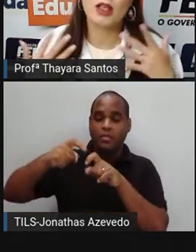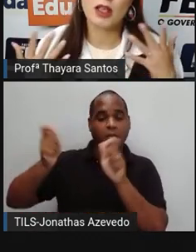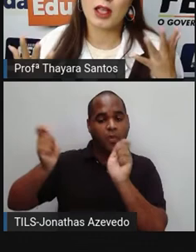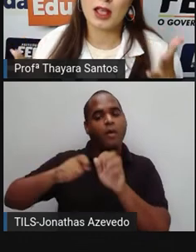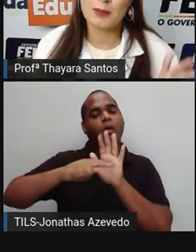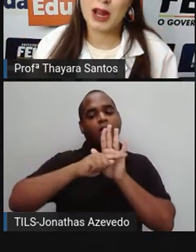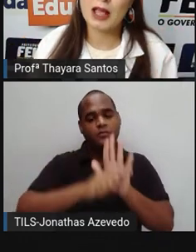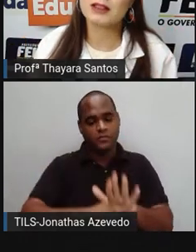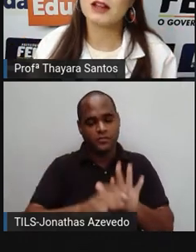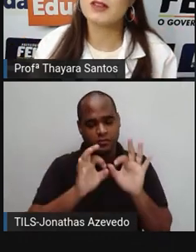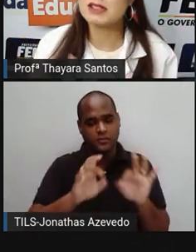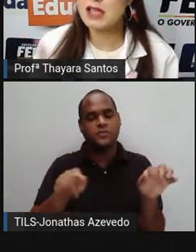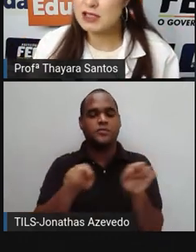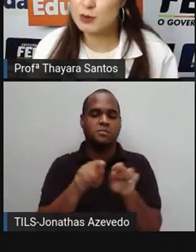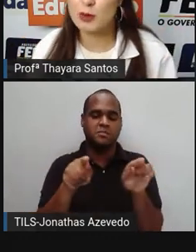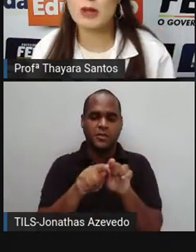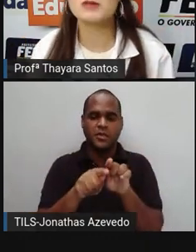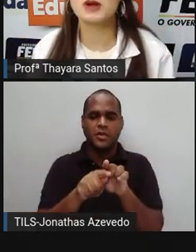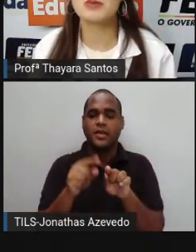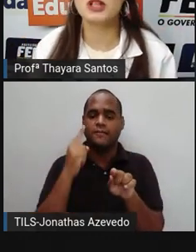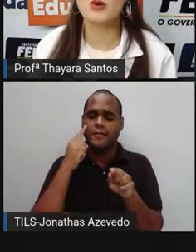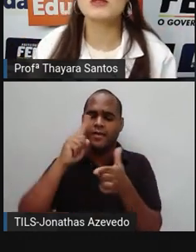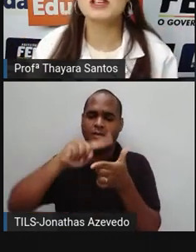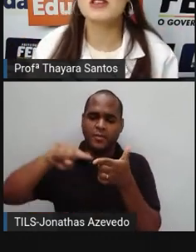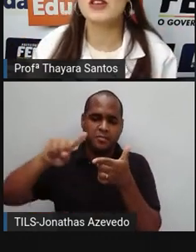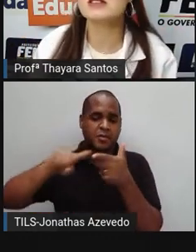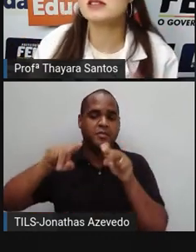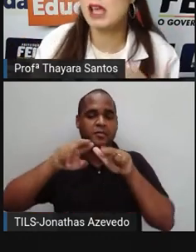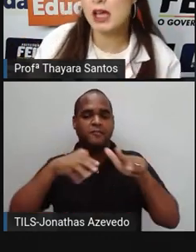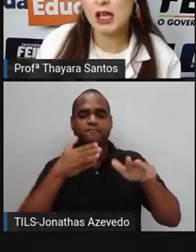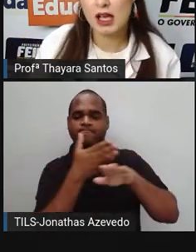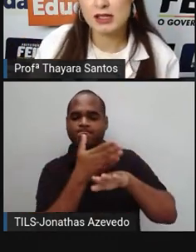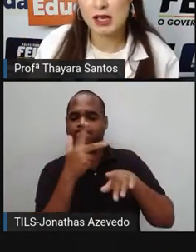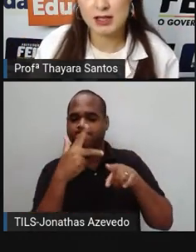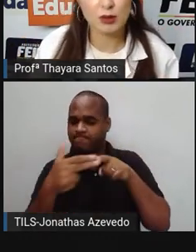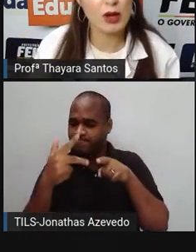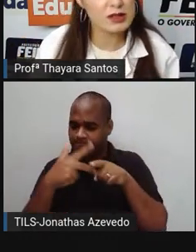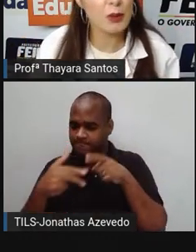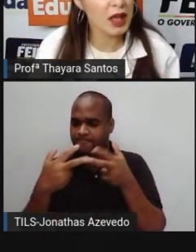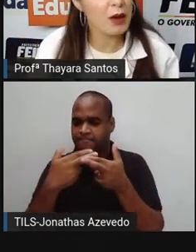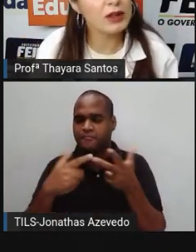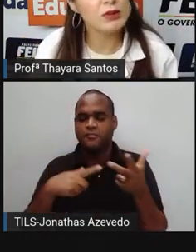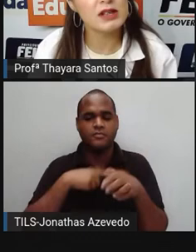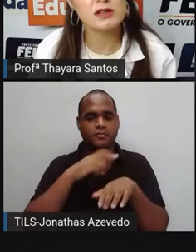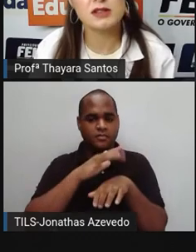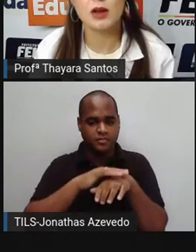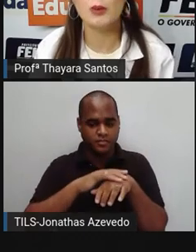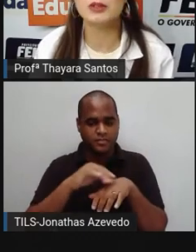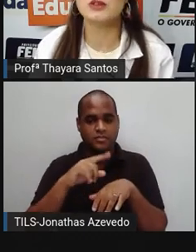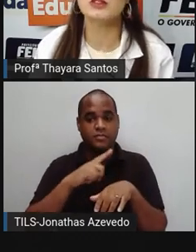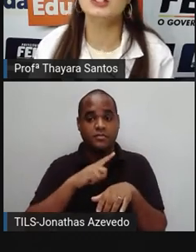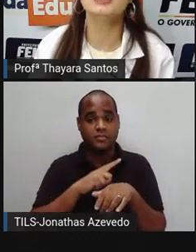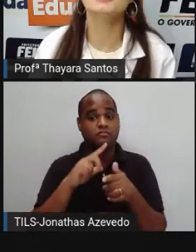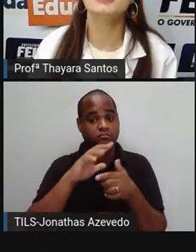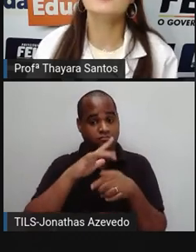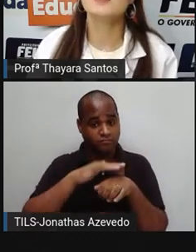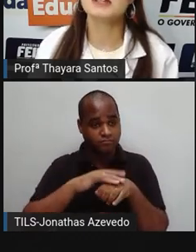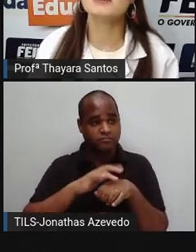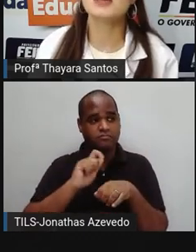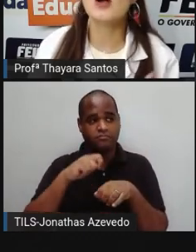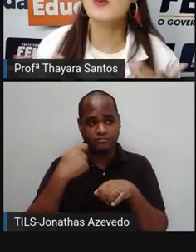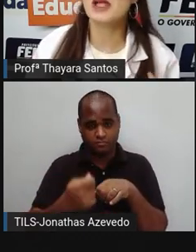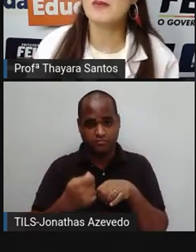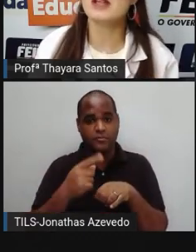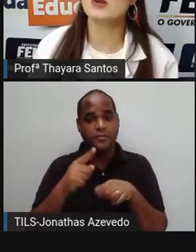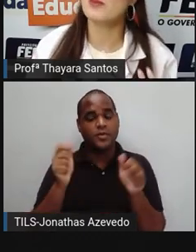atravessar esses problemas, para poder conseguir vencer essa doença, porque é uma doença, uma patologia, você